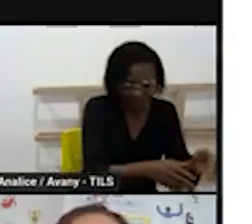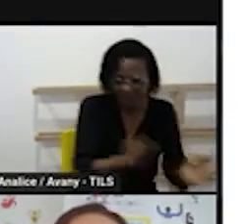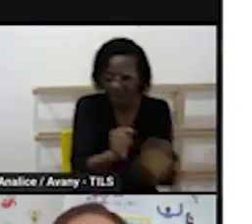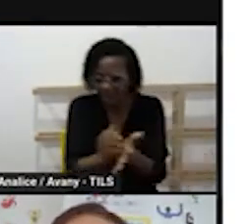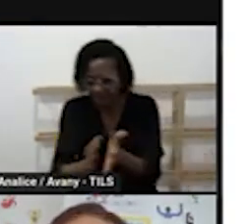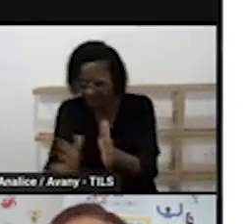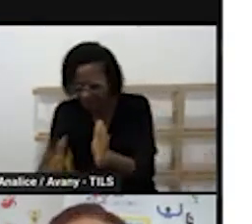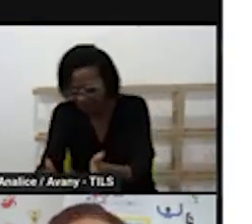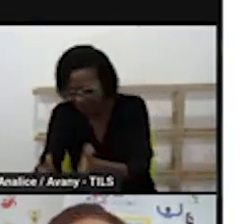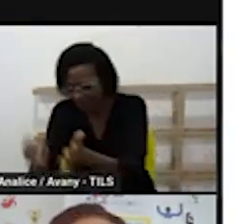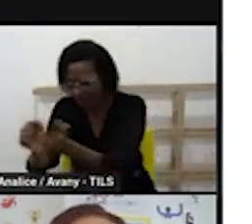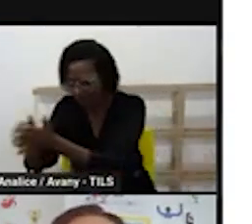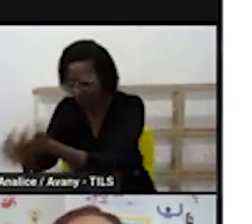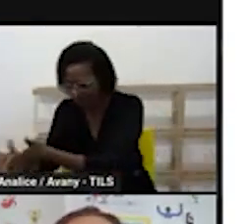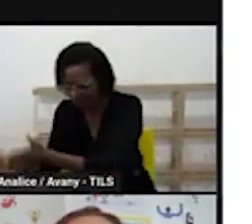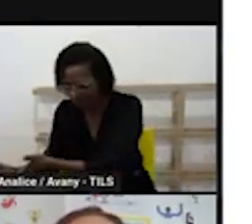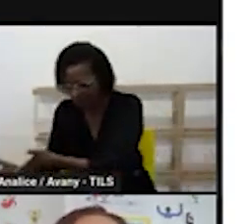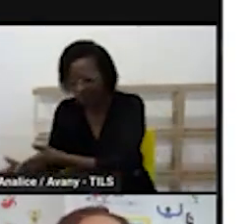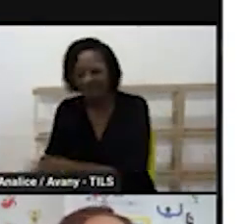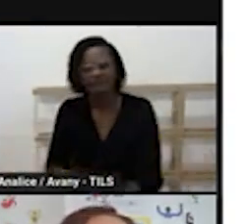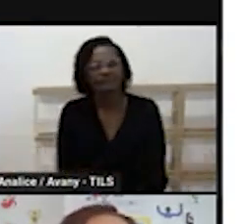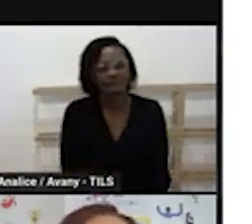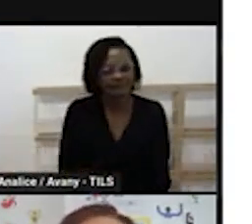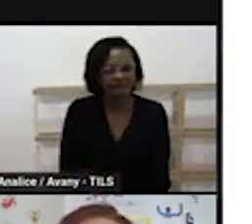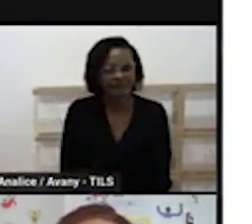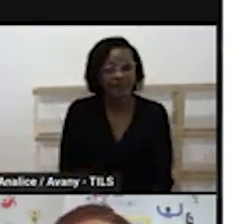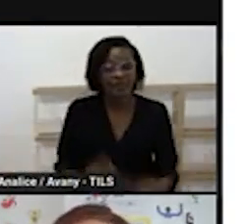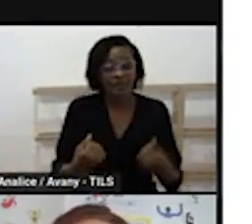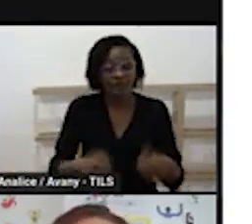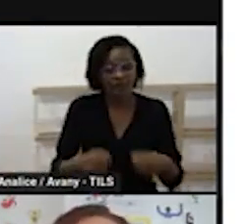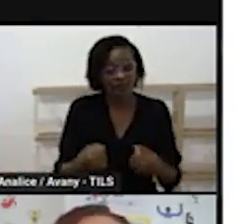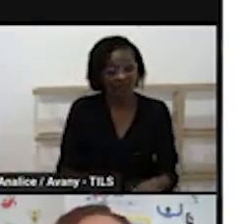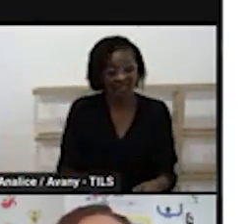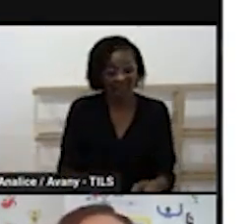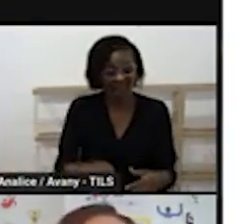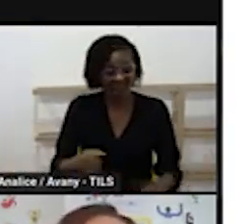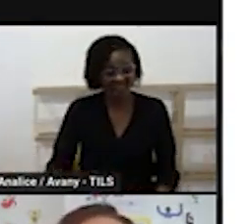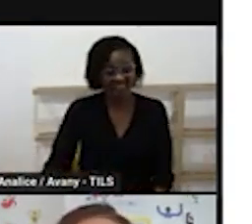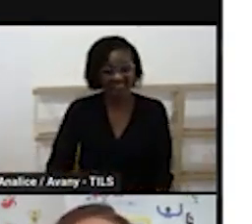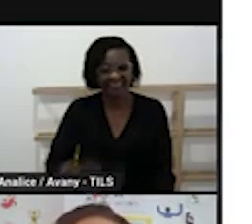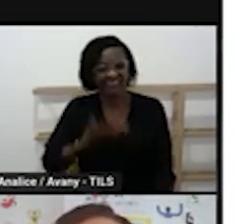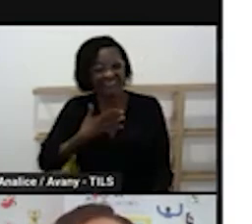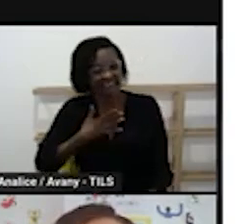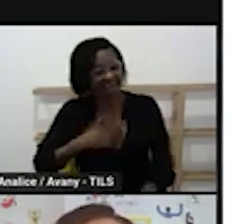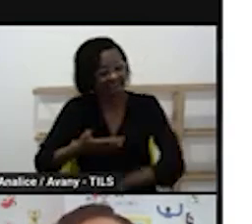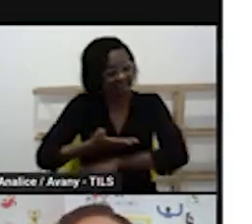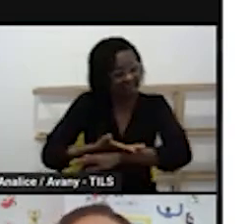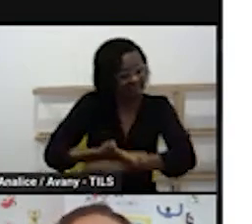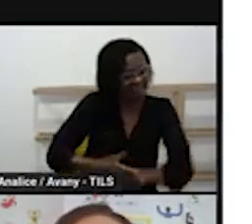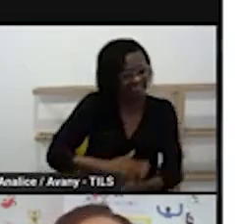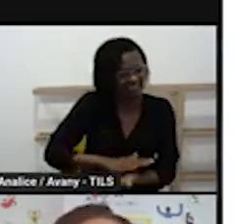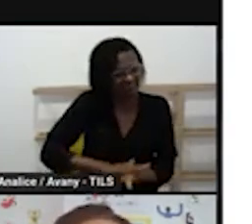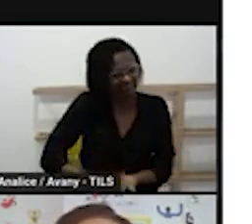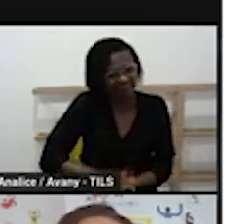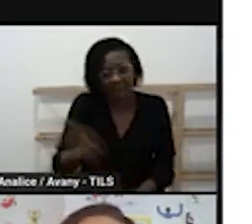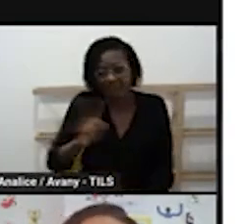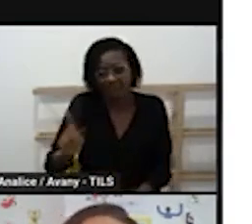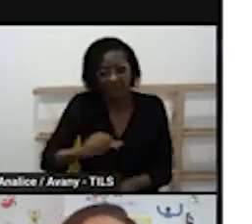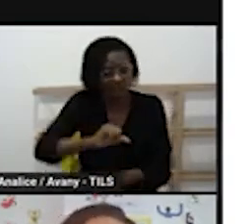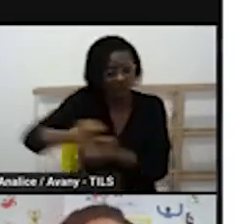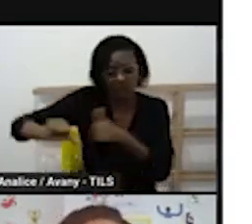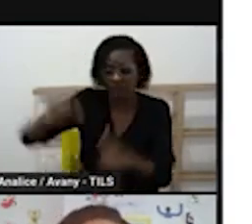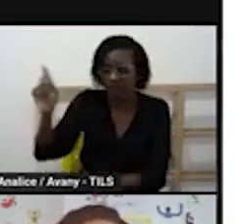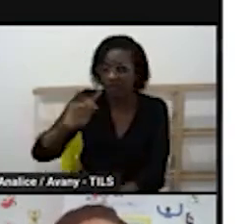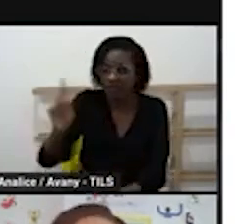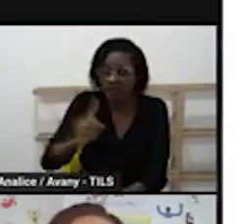flexibilidade, né, nada engessado, a rotina o tempo todo ela vai poder ser mudada e